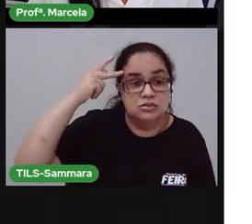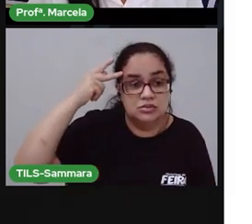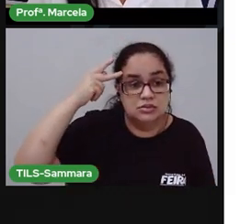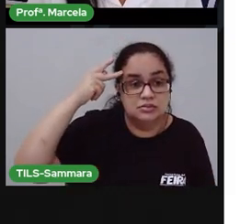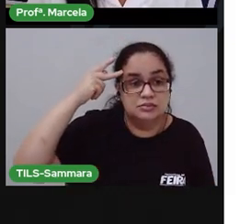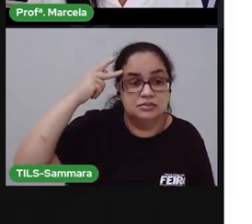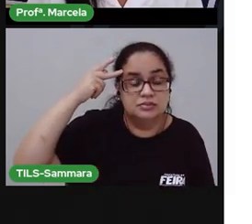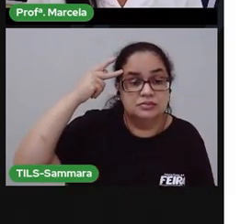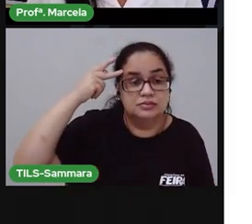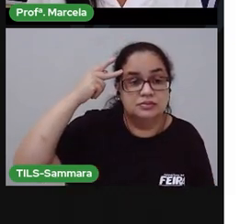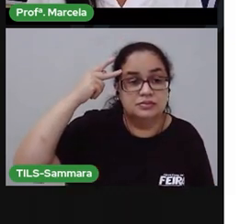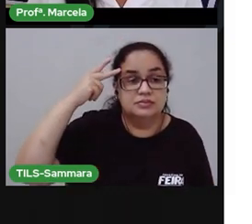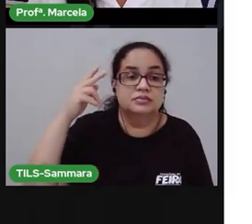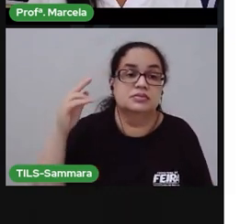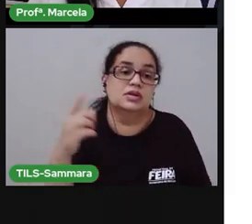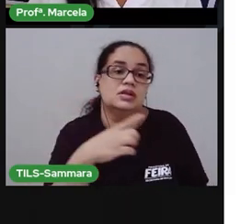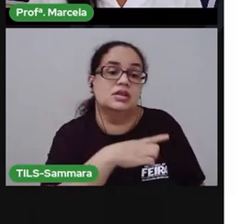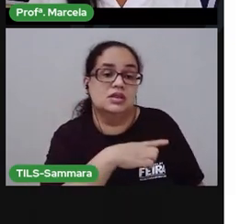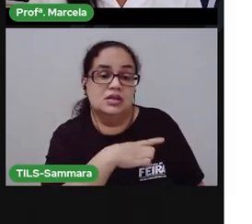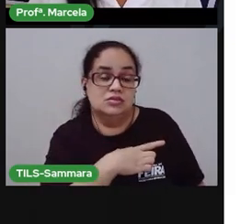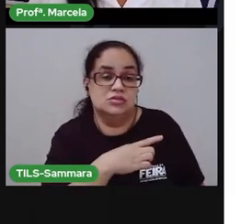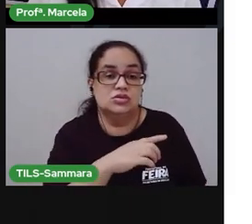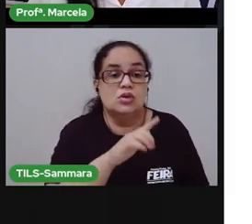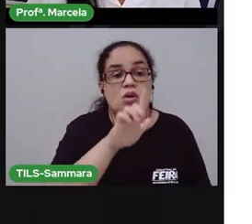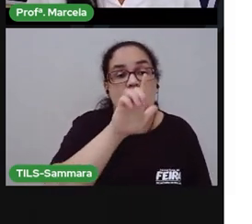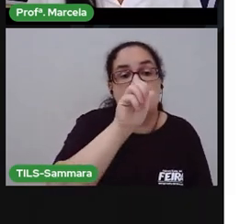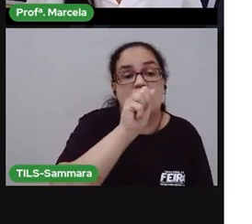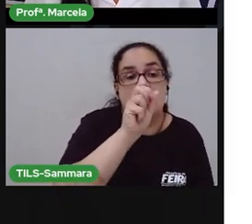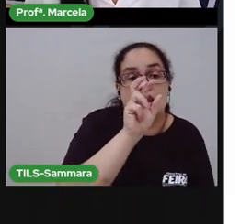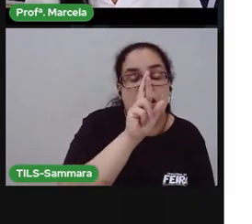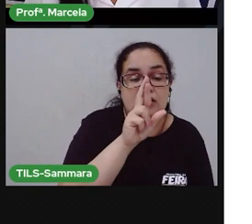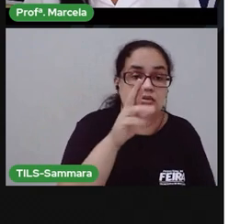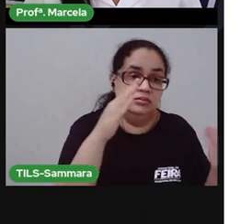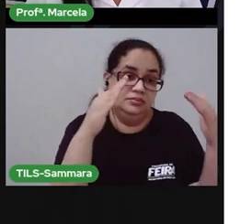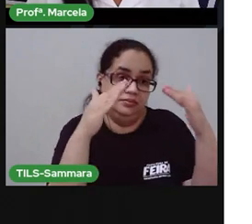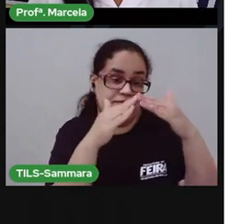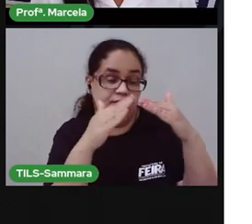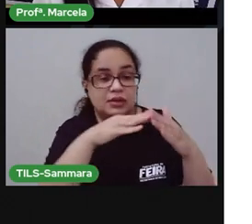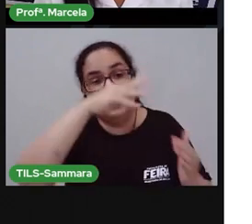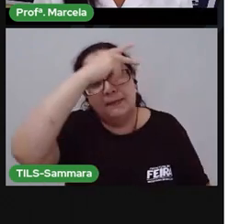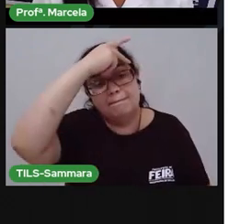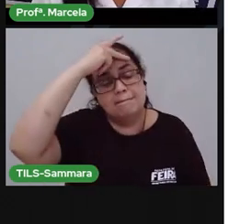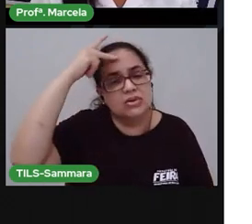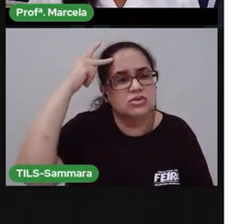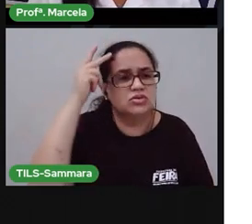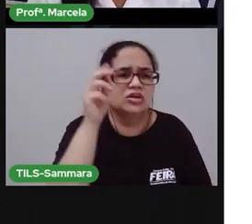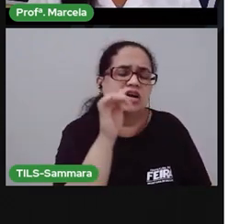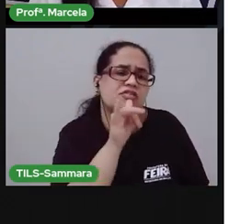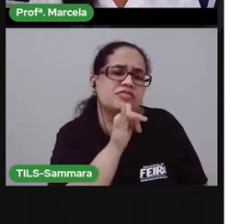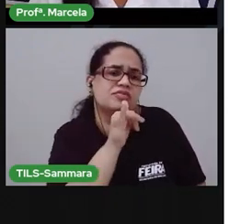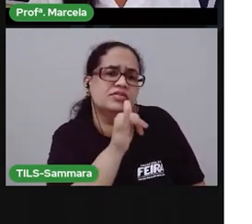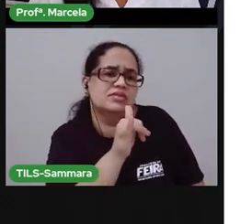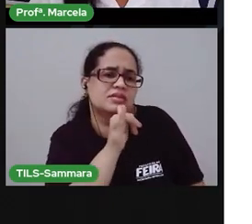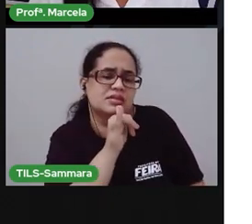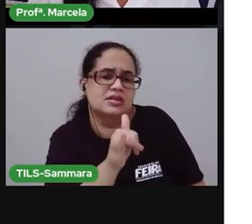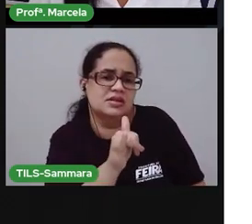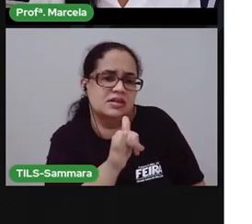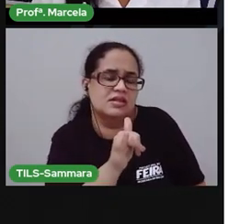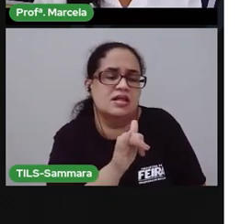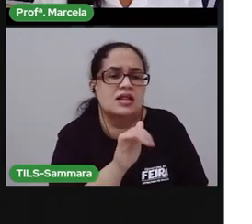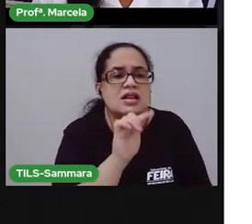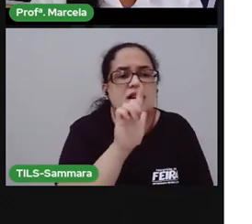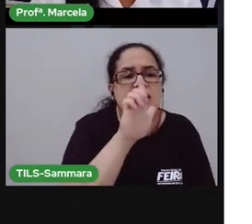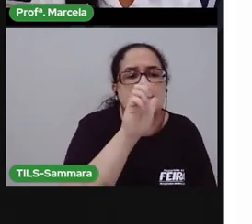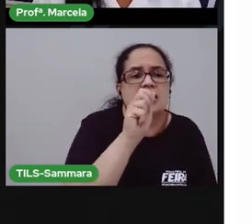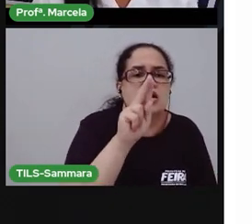É isso aí que faz um Lá. E algumas pessoas vão dizer que o Lá é onde